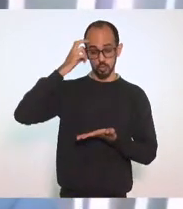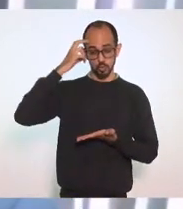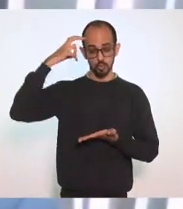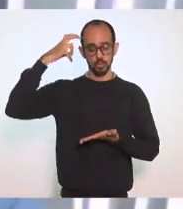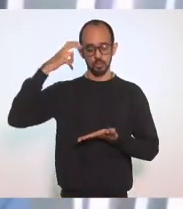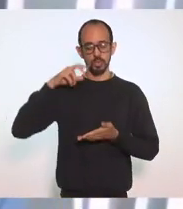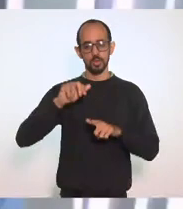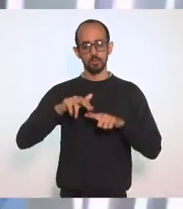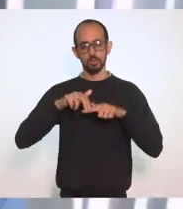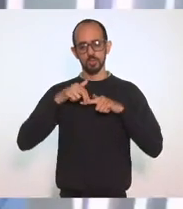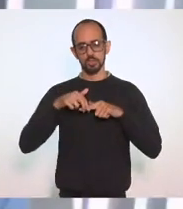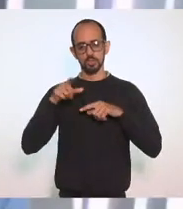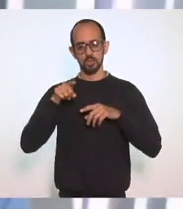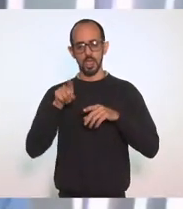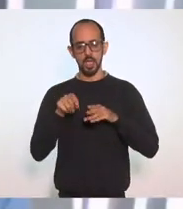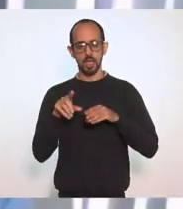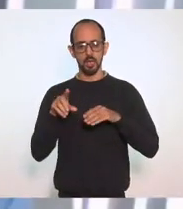registro